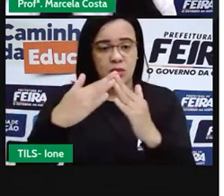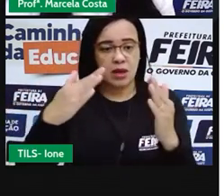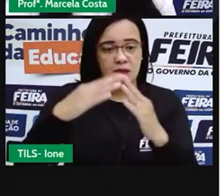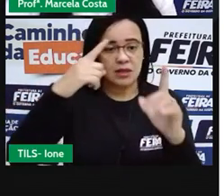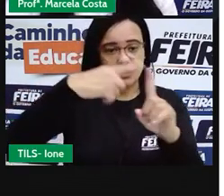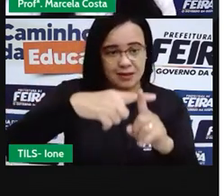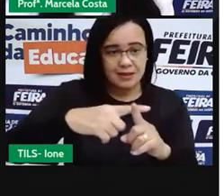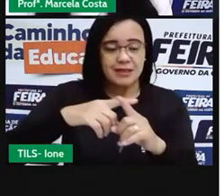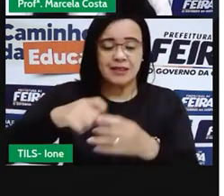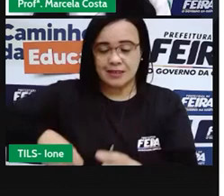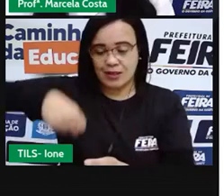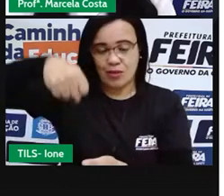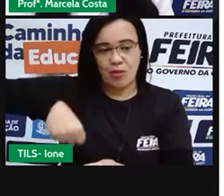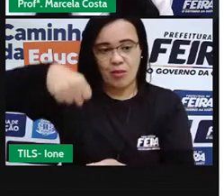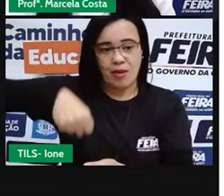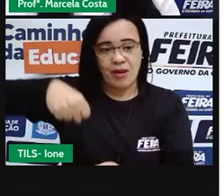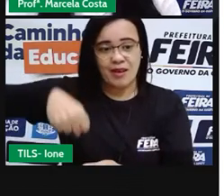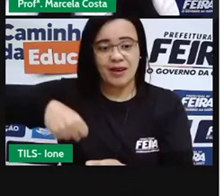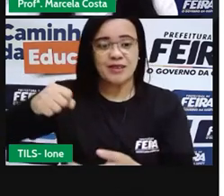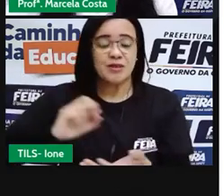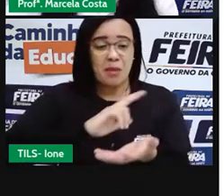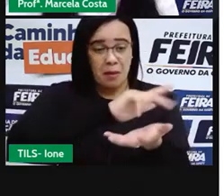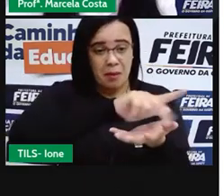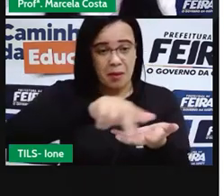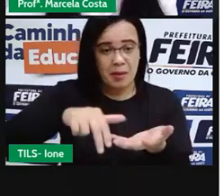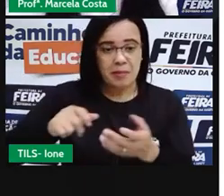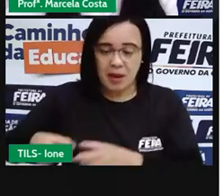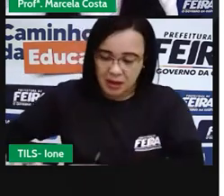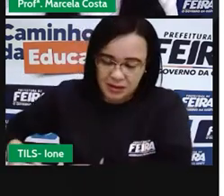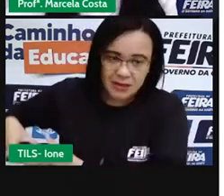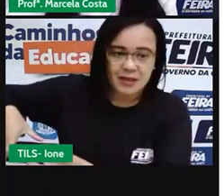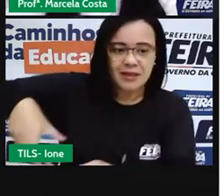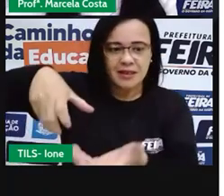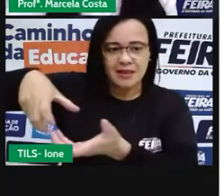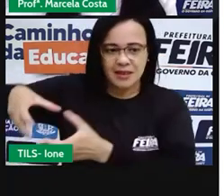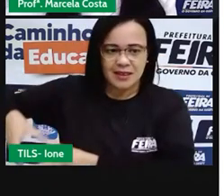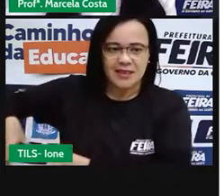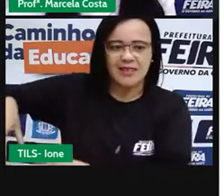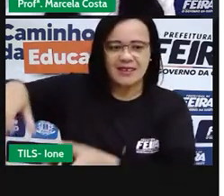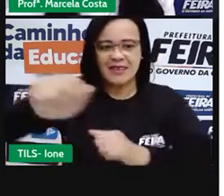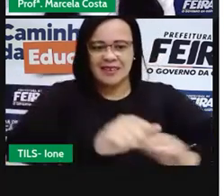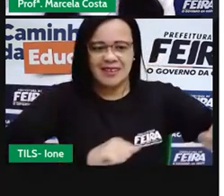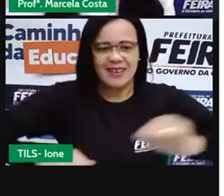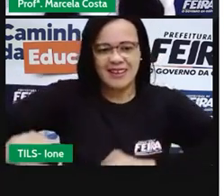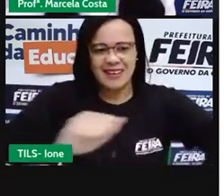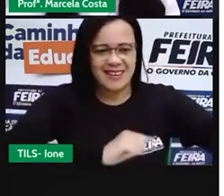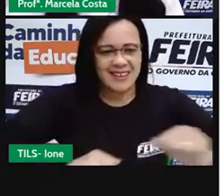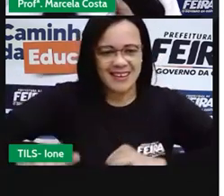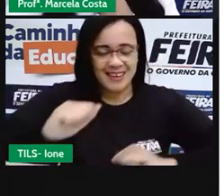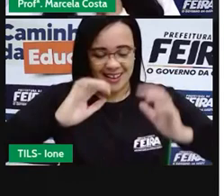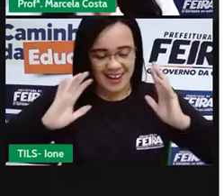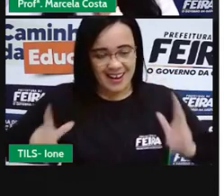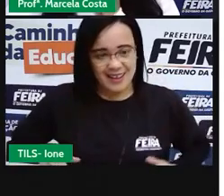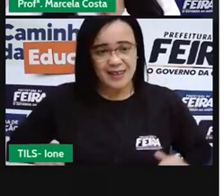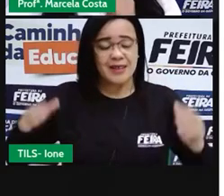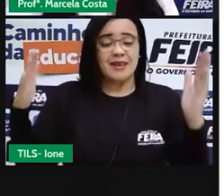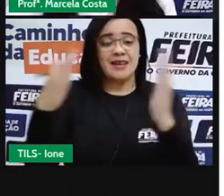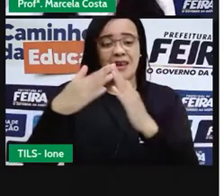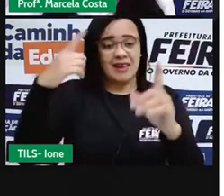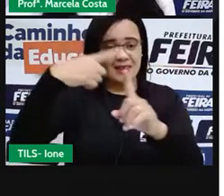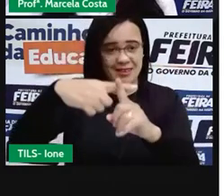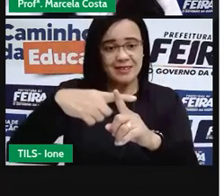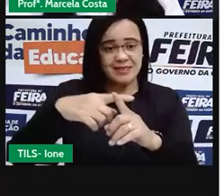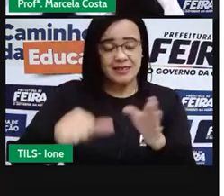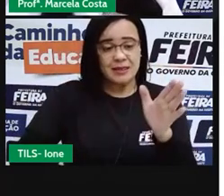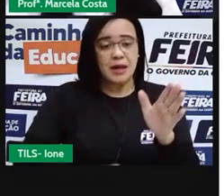com baldes, com outros vasilhames para lavar o templo. O trabalho começava de